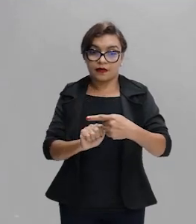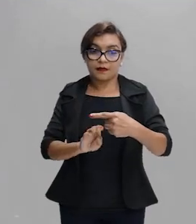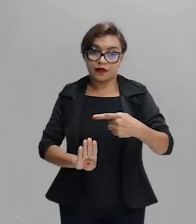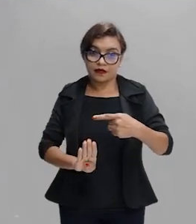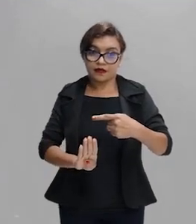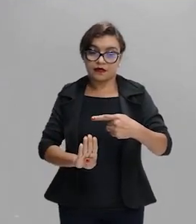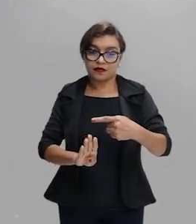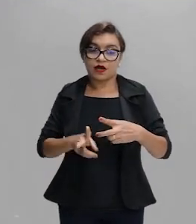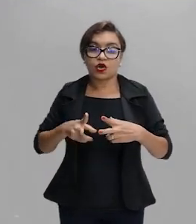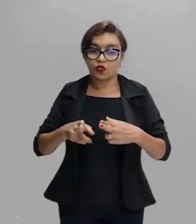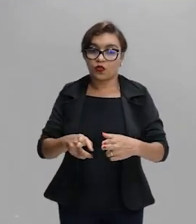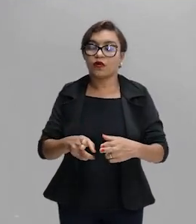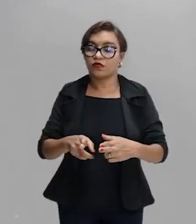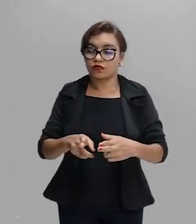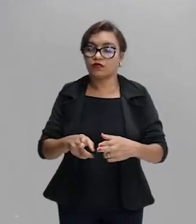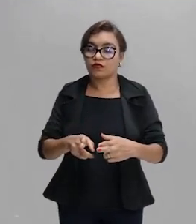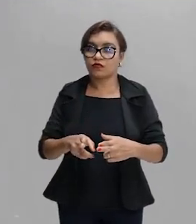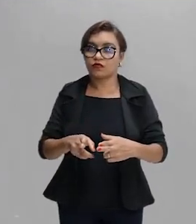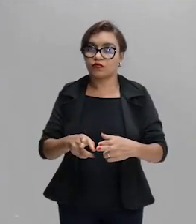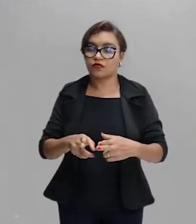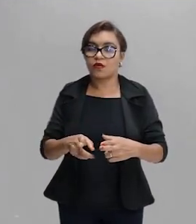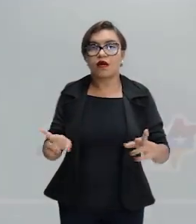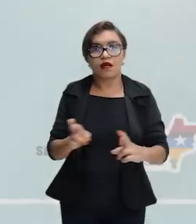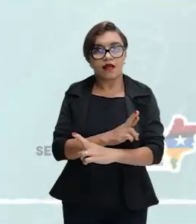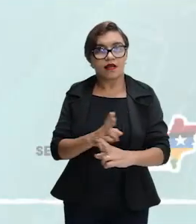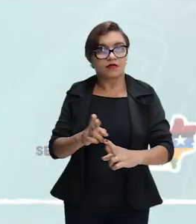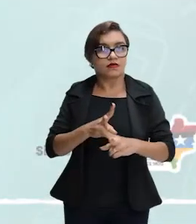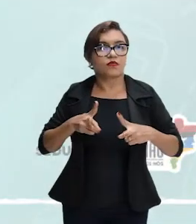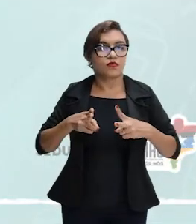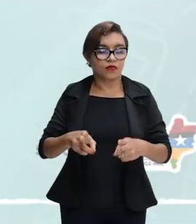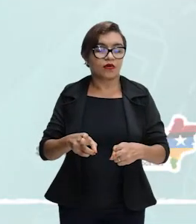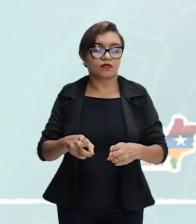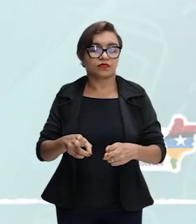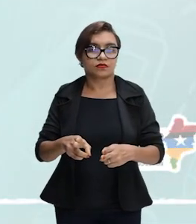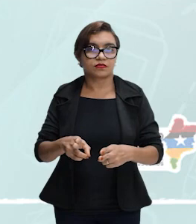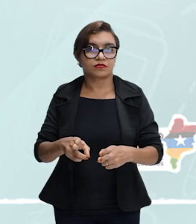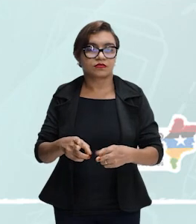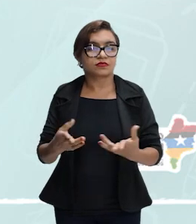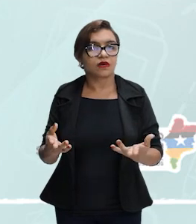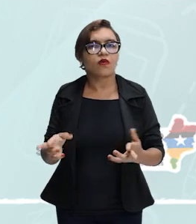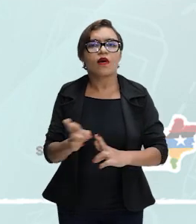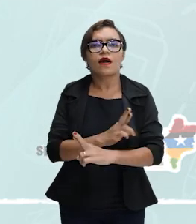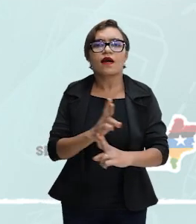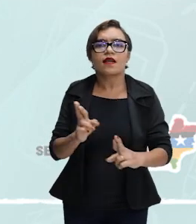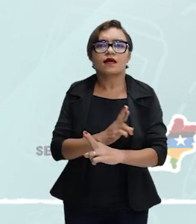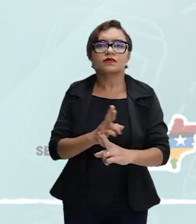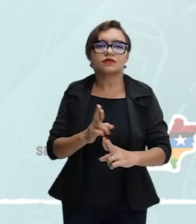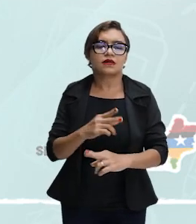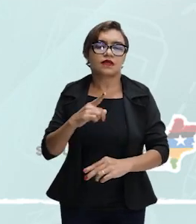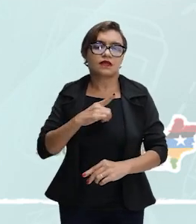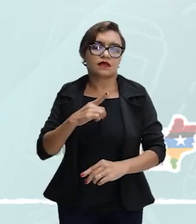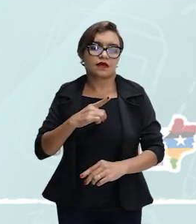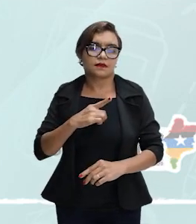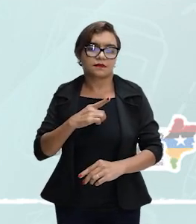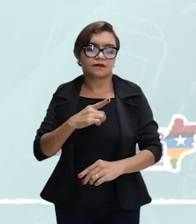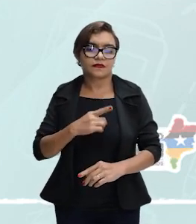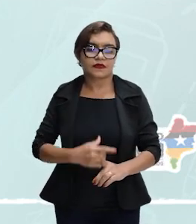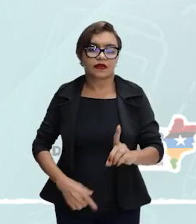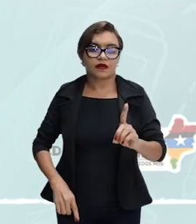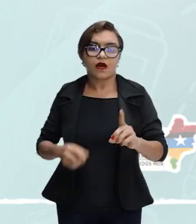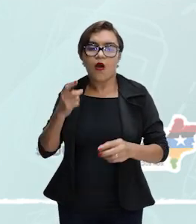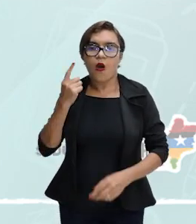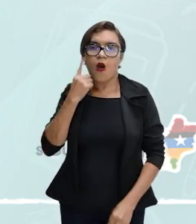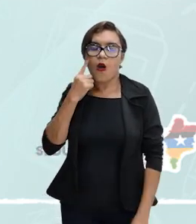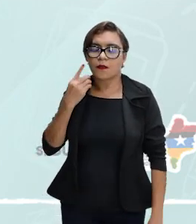uma relação de igualdade entre eles. Tá certo? Então, fazendo a relação de igualdade entre eles nós vamos ter que D é igual ao